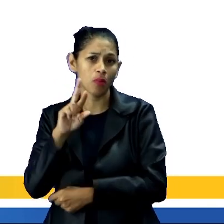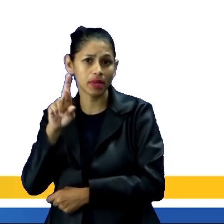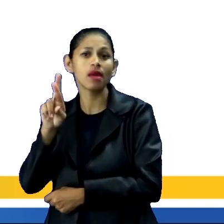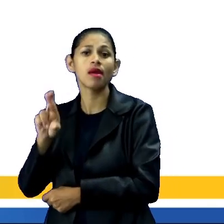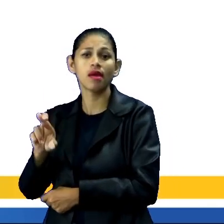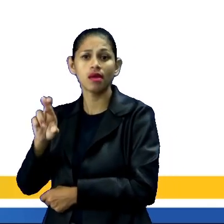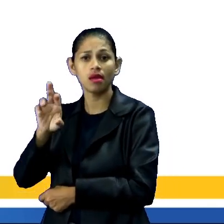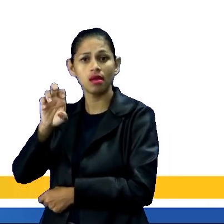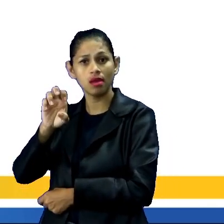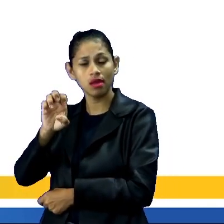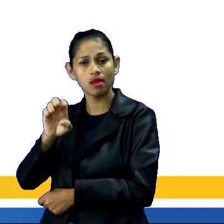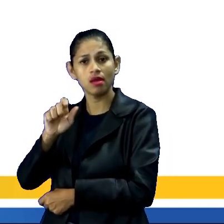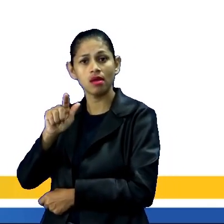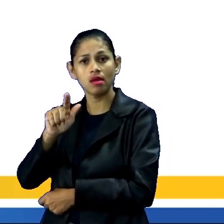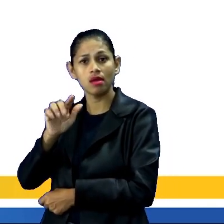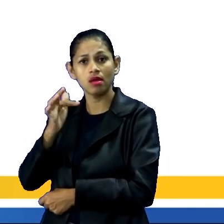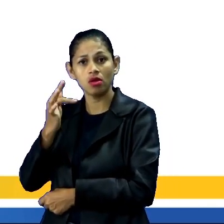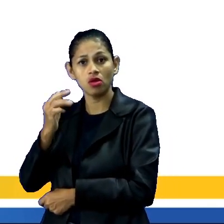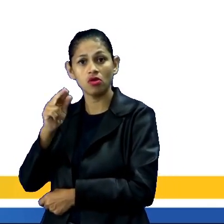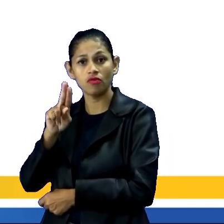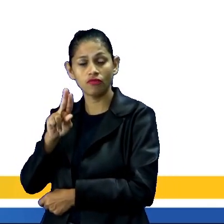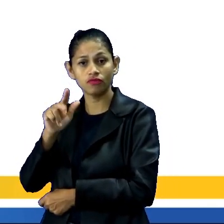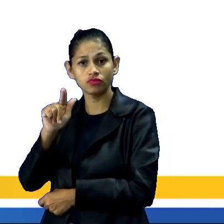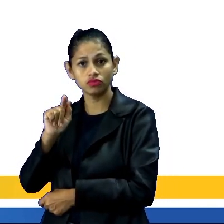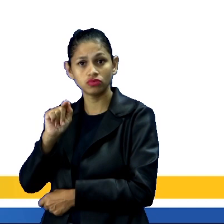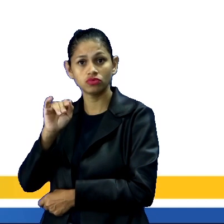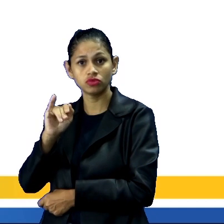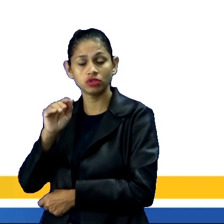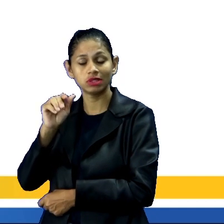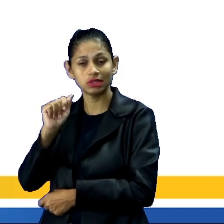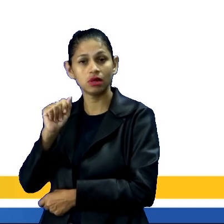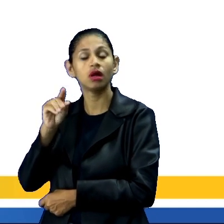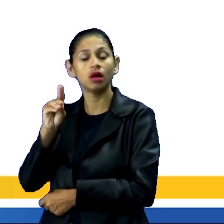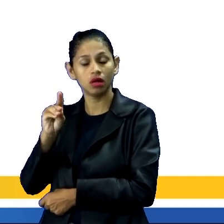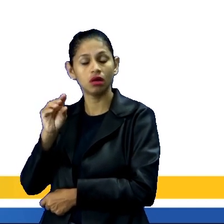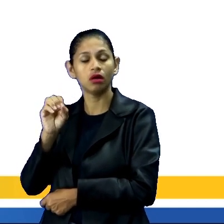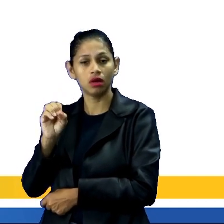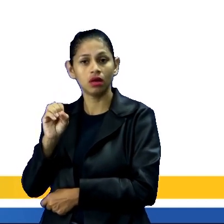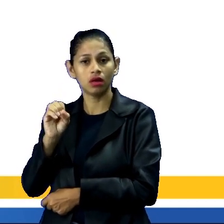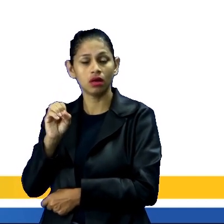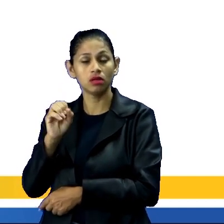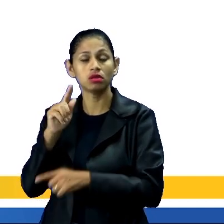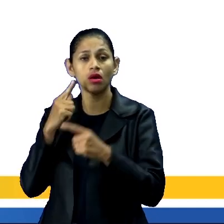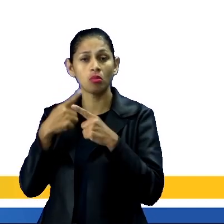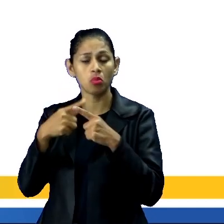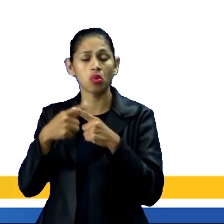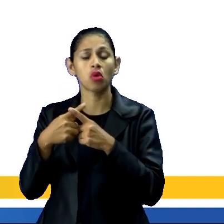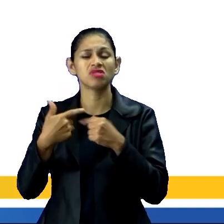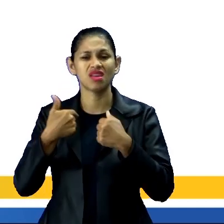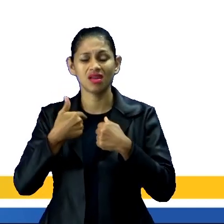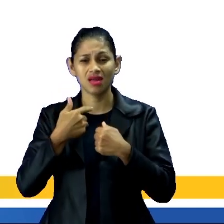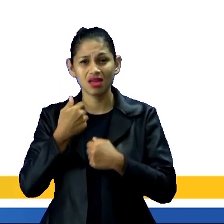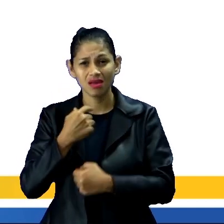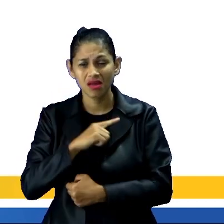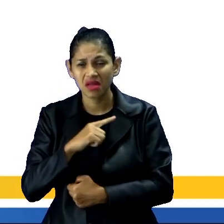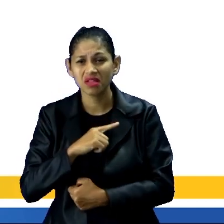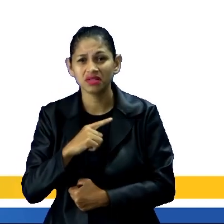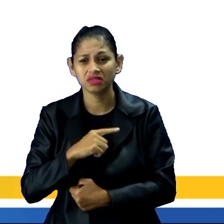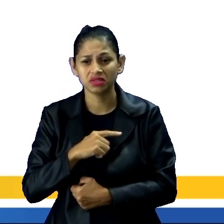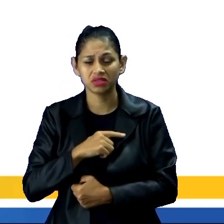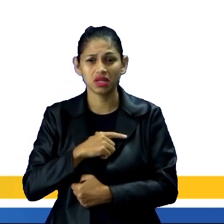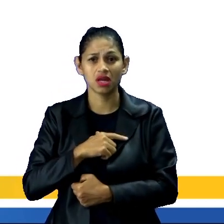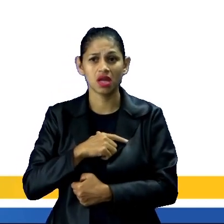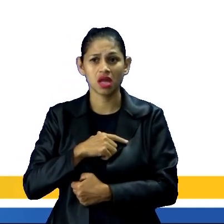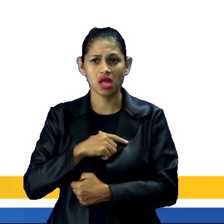a lembrar um pouquinho, né? Refugiadas. Então, devido a essa perseguição política ou religiosa, ou até mesmo em guerras